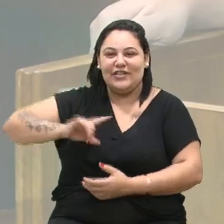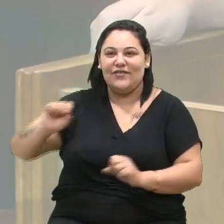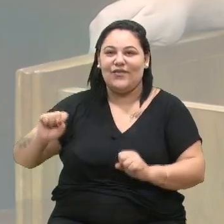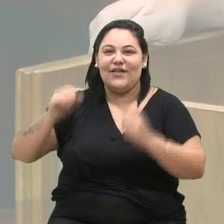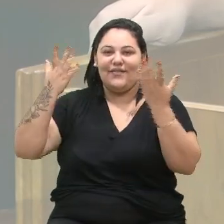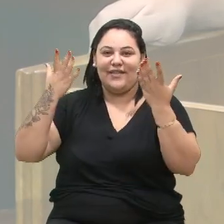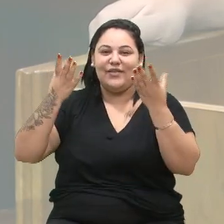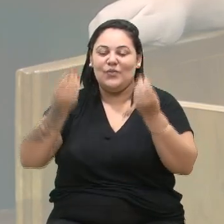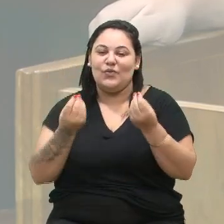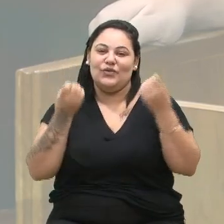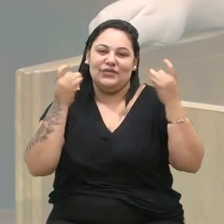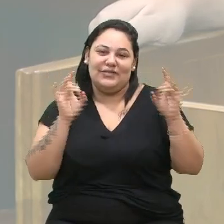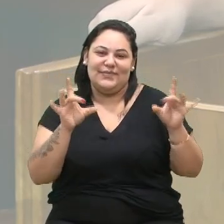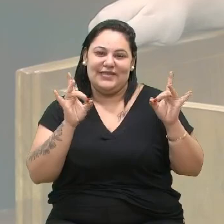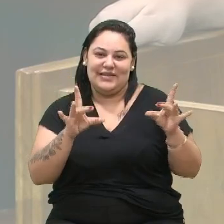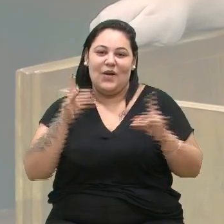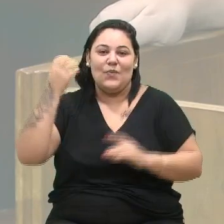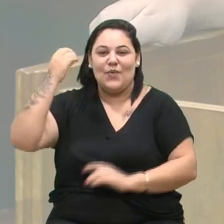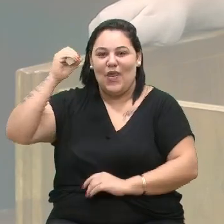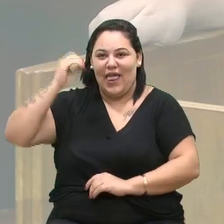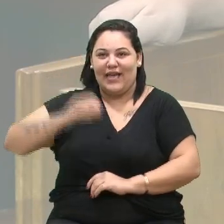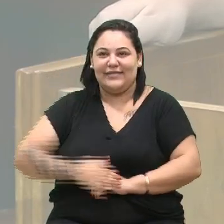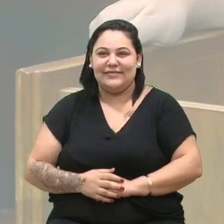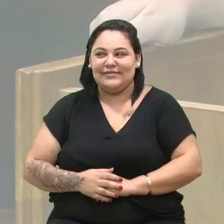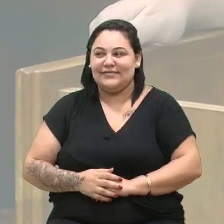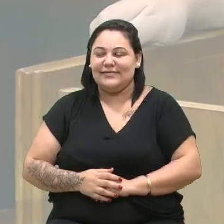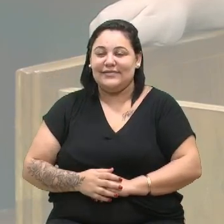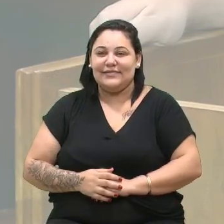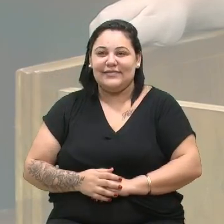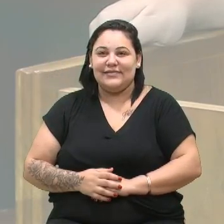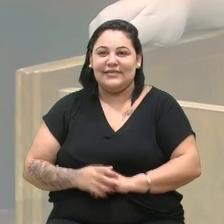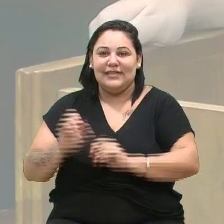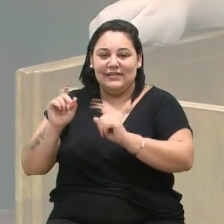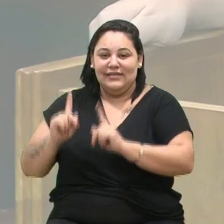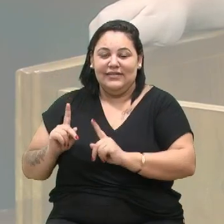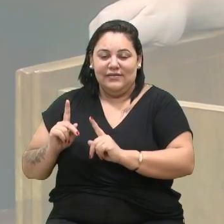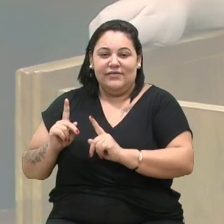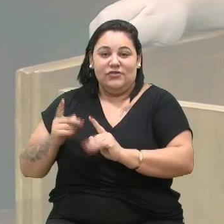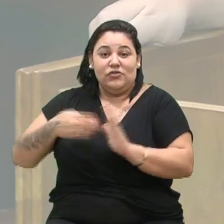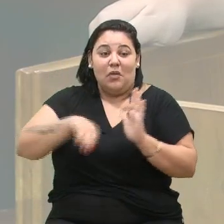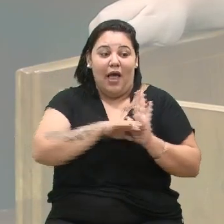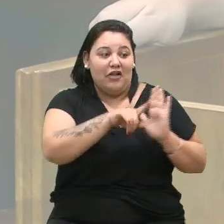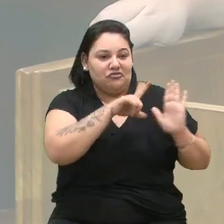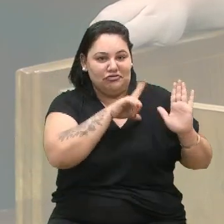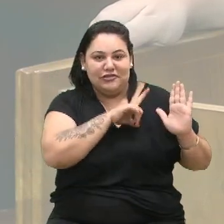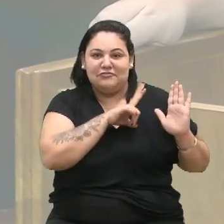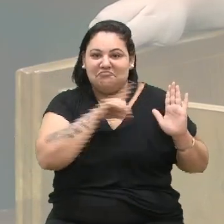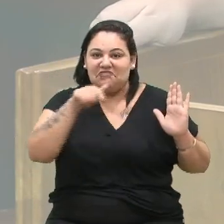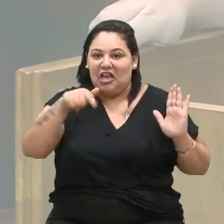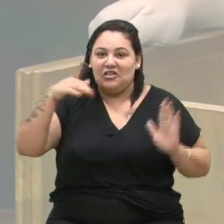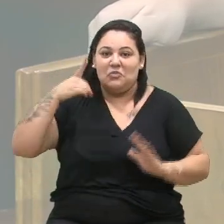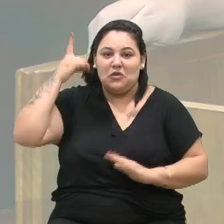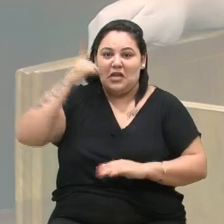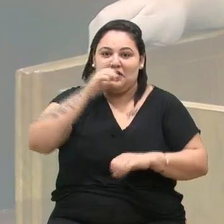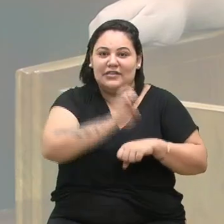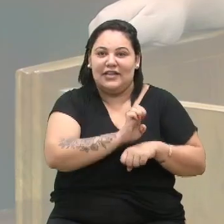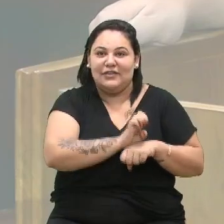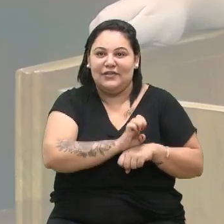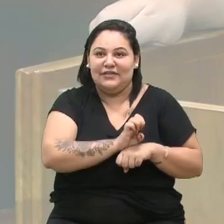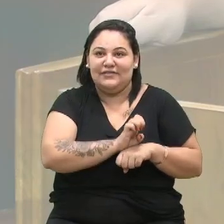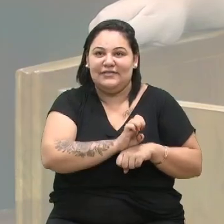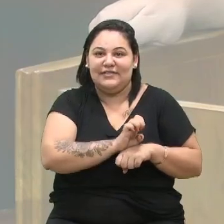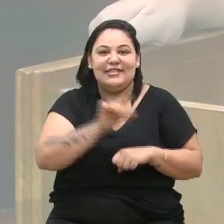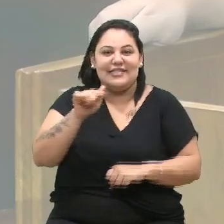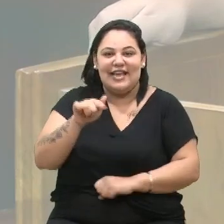muito especial em Porto Alegre. Fomos recebidos pelos sete deputados estaduais, olha, dos sete fomos recebidos os sete,